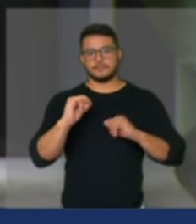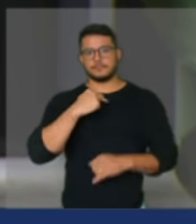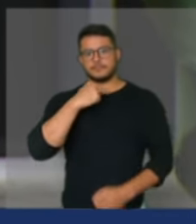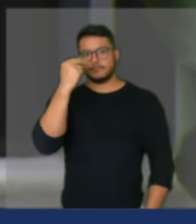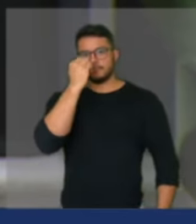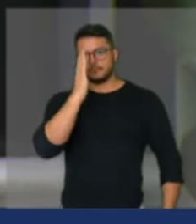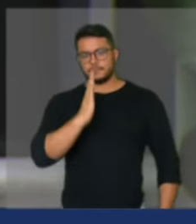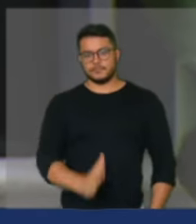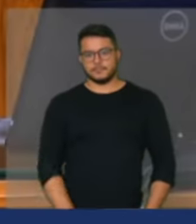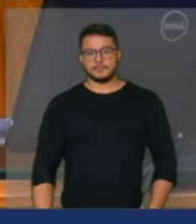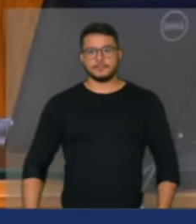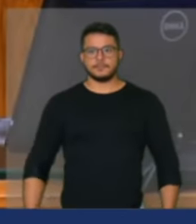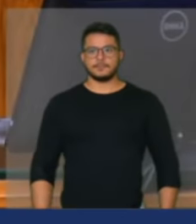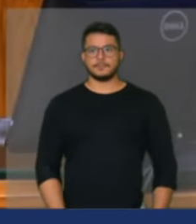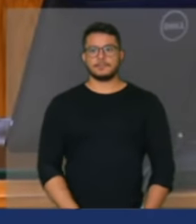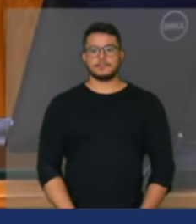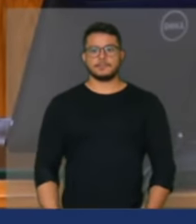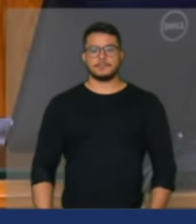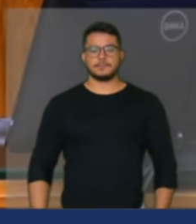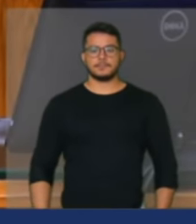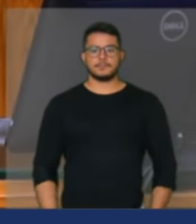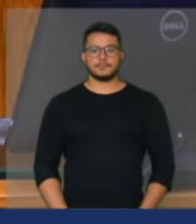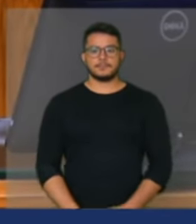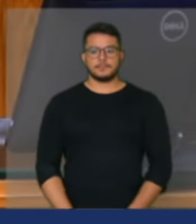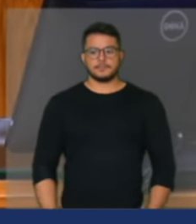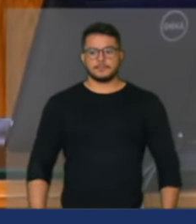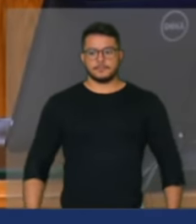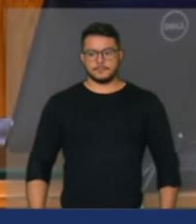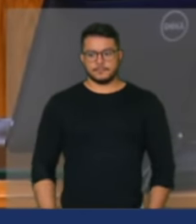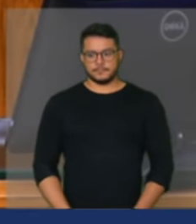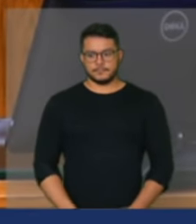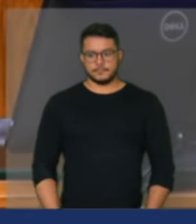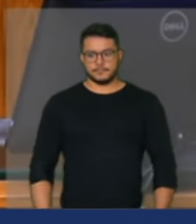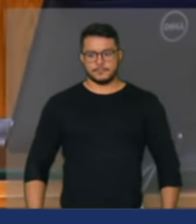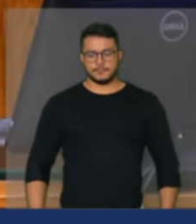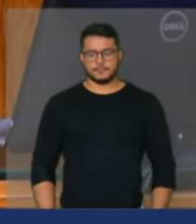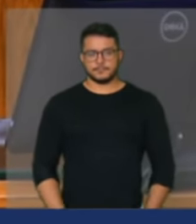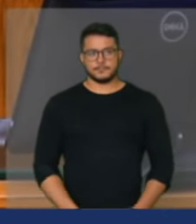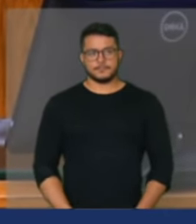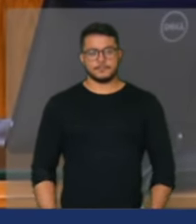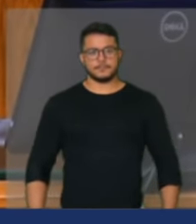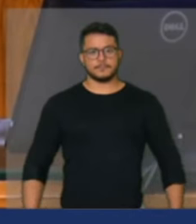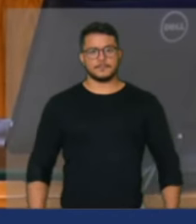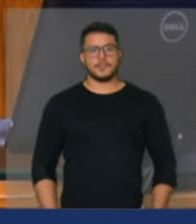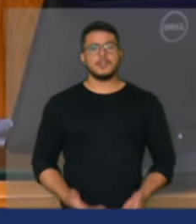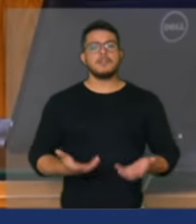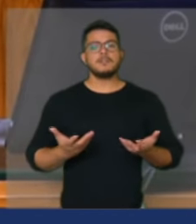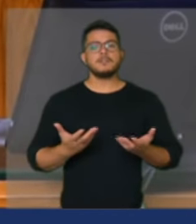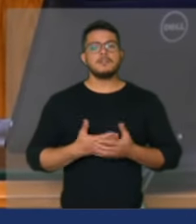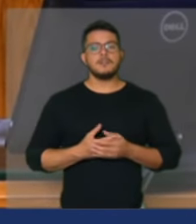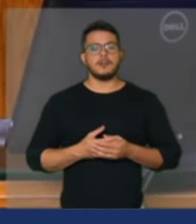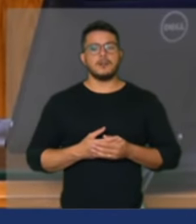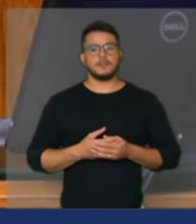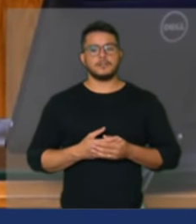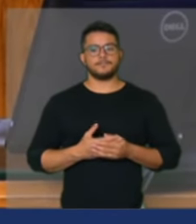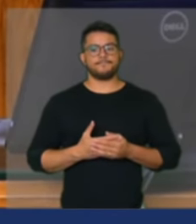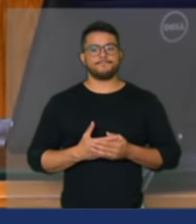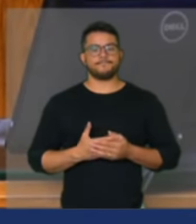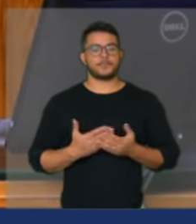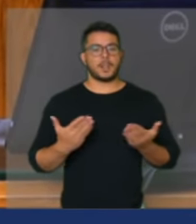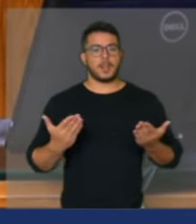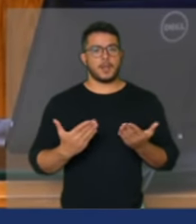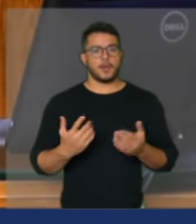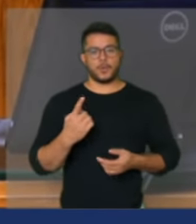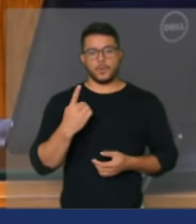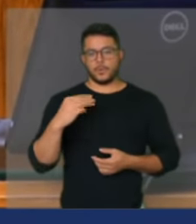está deferido o pleito de vossa excelência vamos ao próximo orador inscrito mas eu antes concedo um